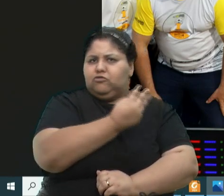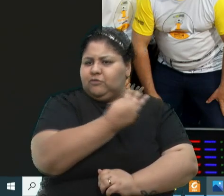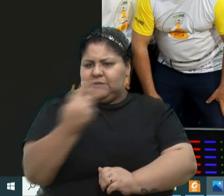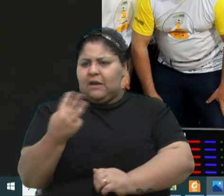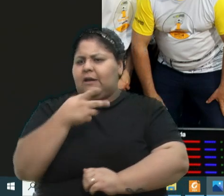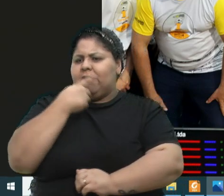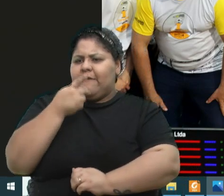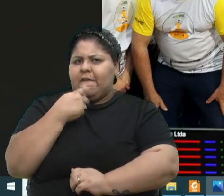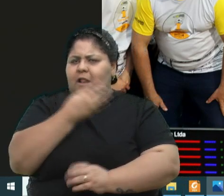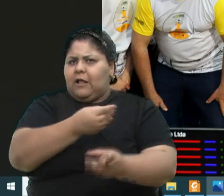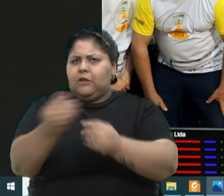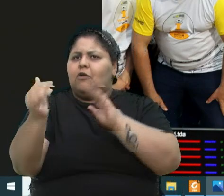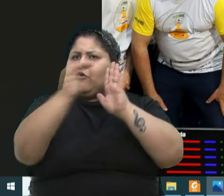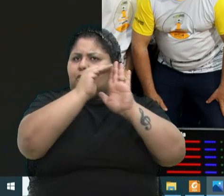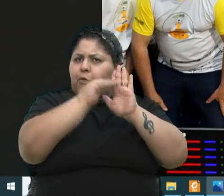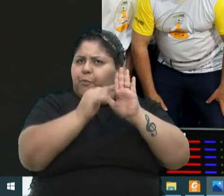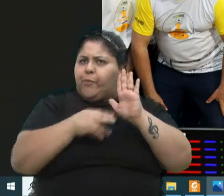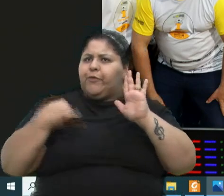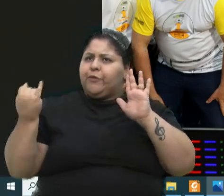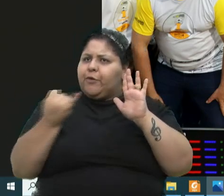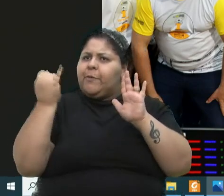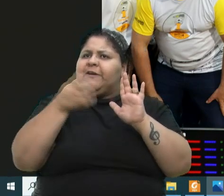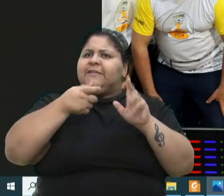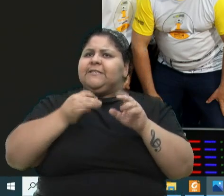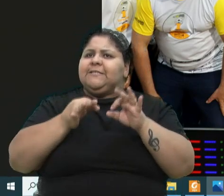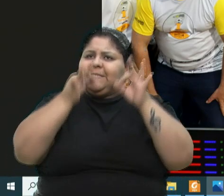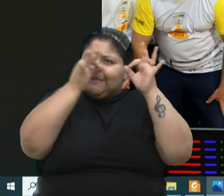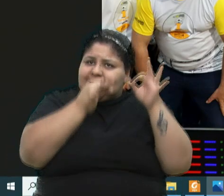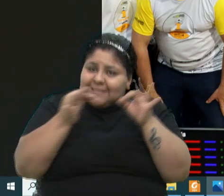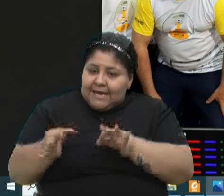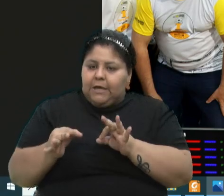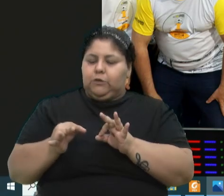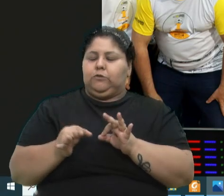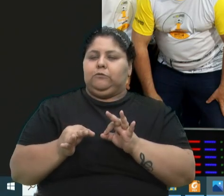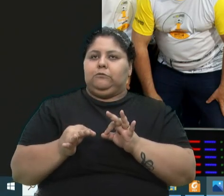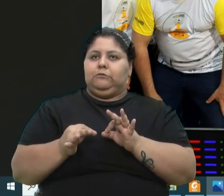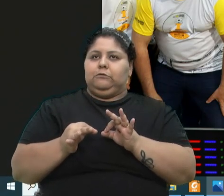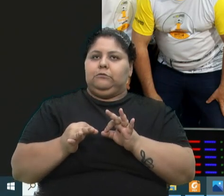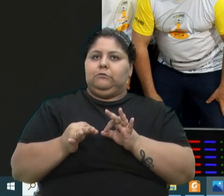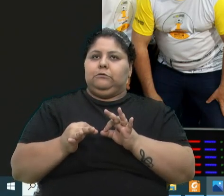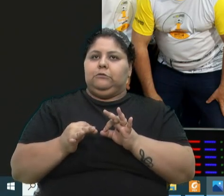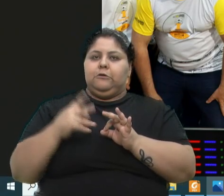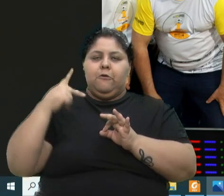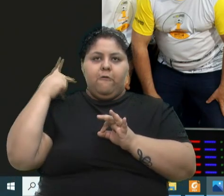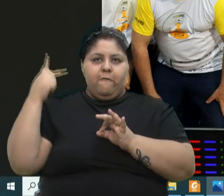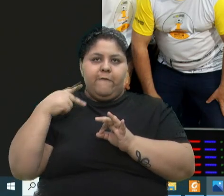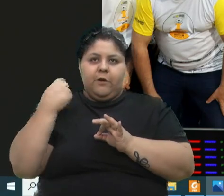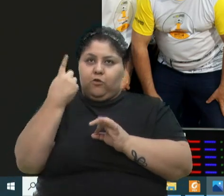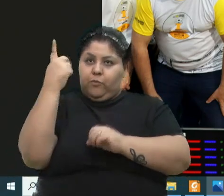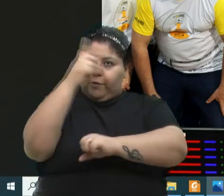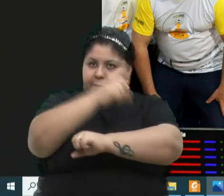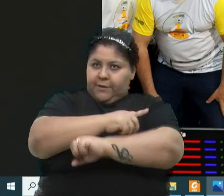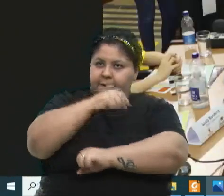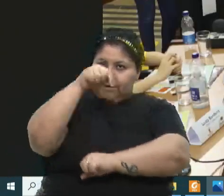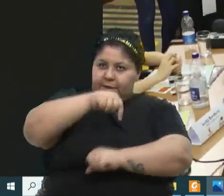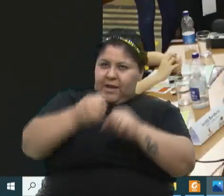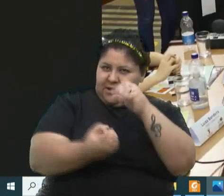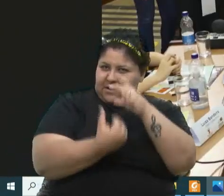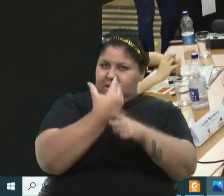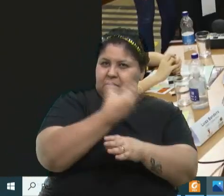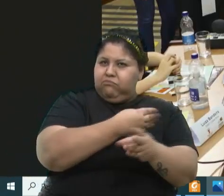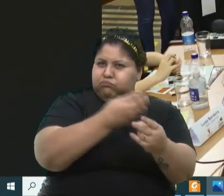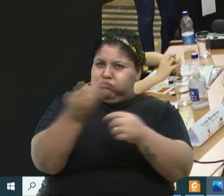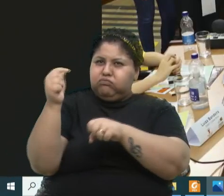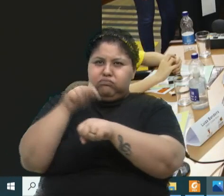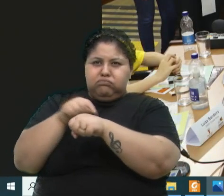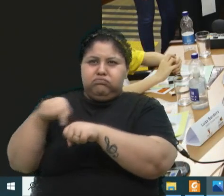muito, pela importância efetiva do vereador por um dia. Que é um programa que existe aqui na casa há bastante tempo, mas